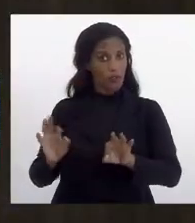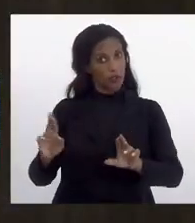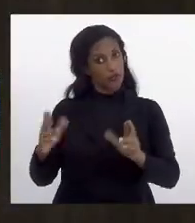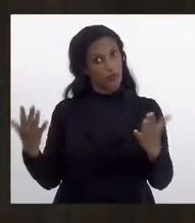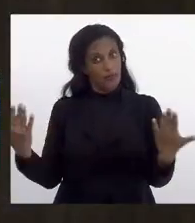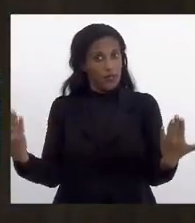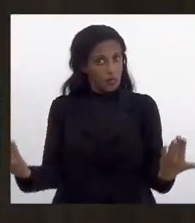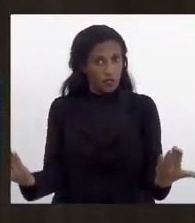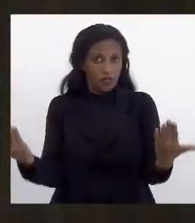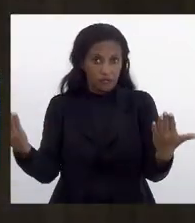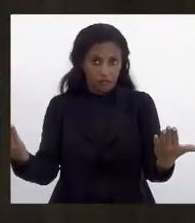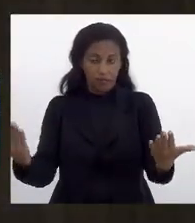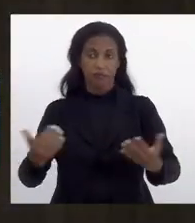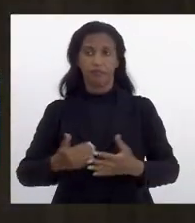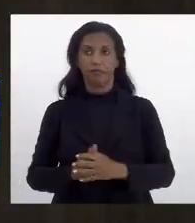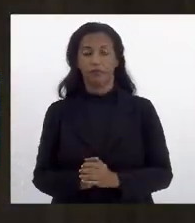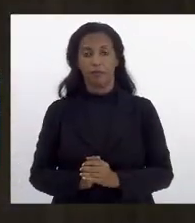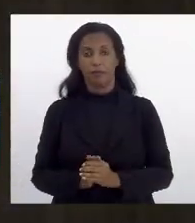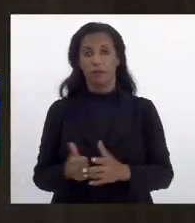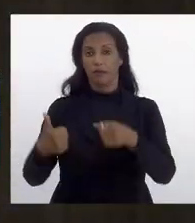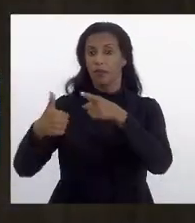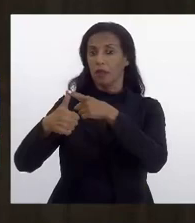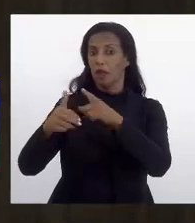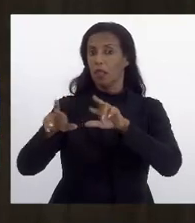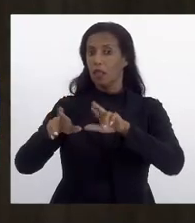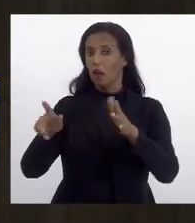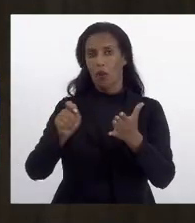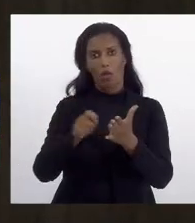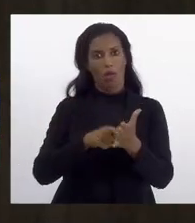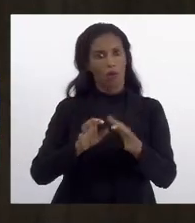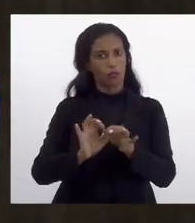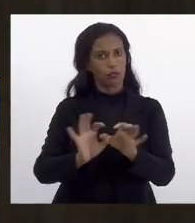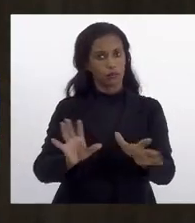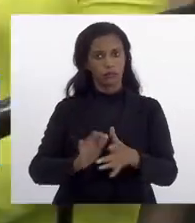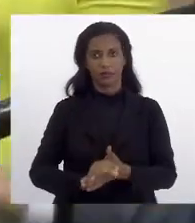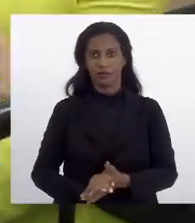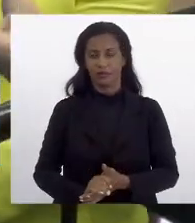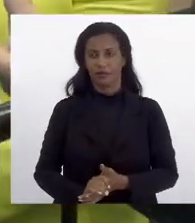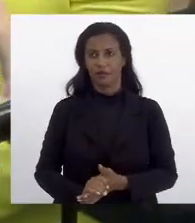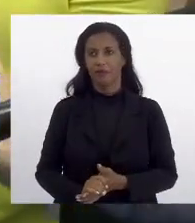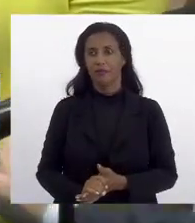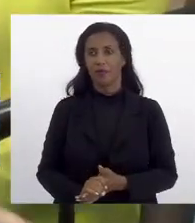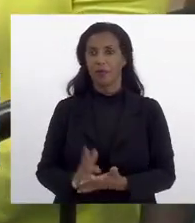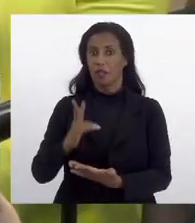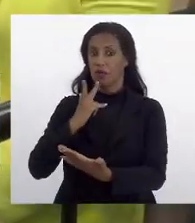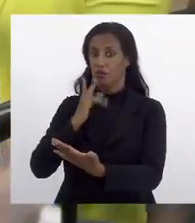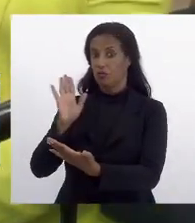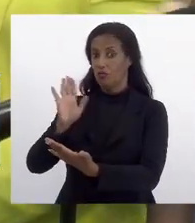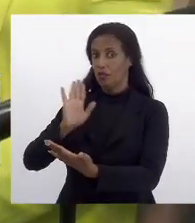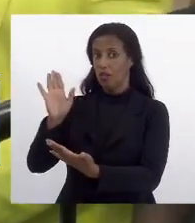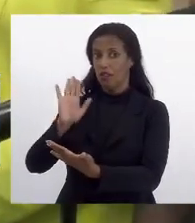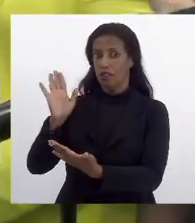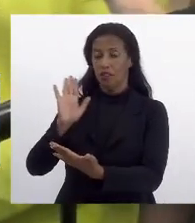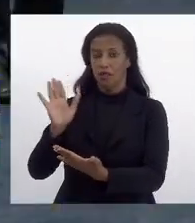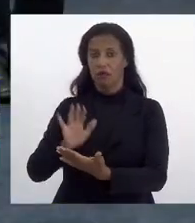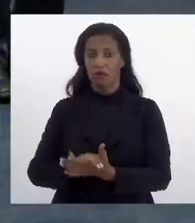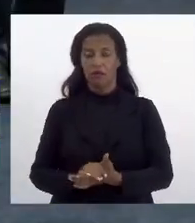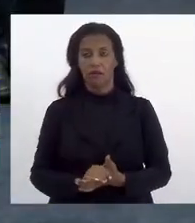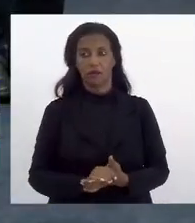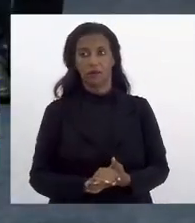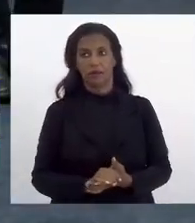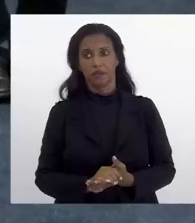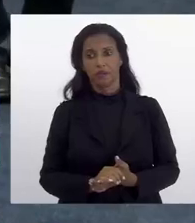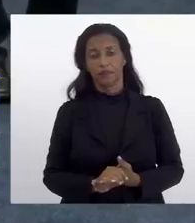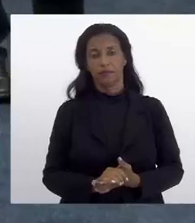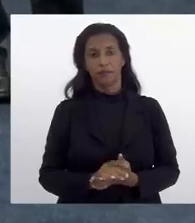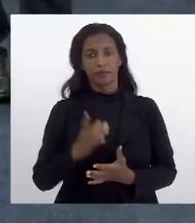internaliza o convênio. Então, primeiro, não é autorizativo. Mas eu não falei isso, presidente. Eu não falei nada de autorizativo.